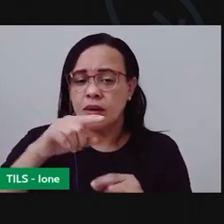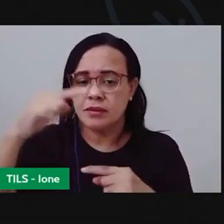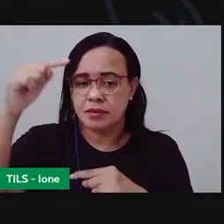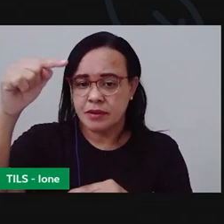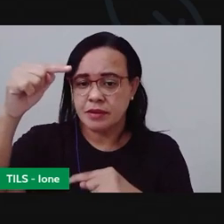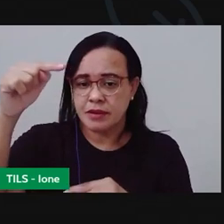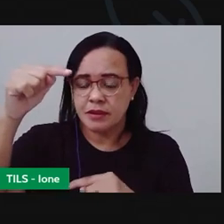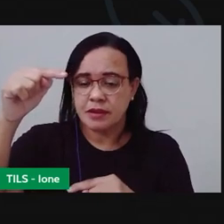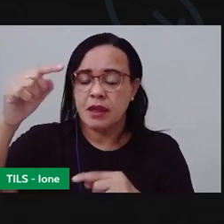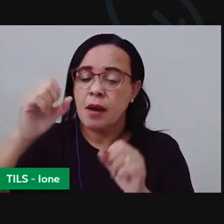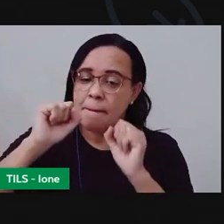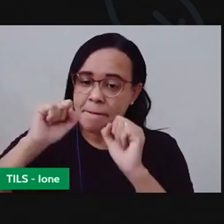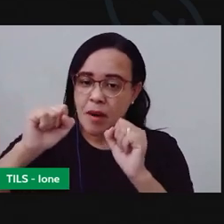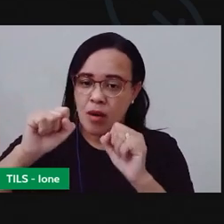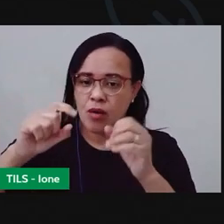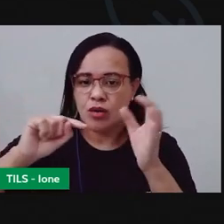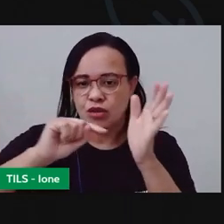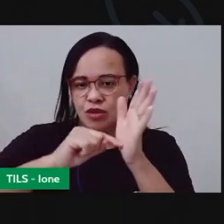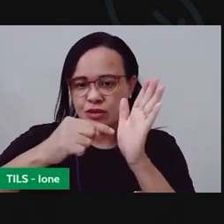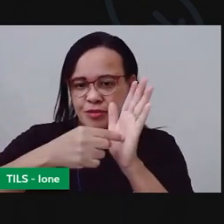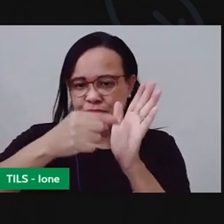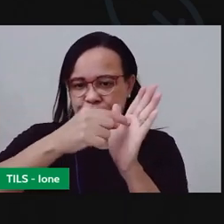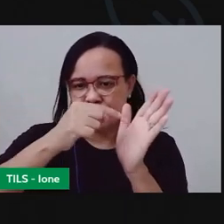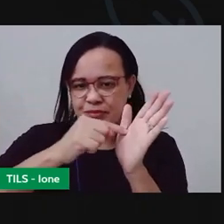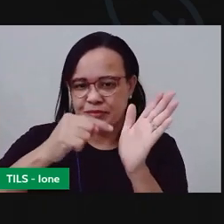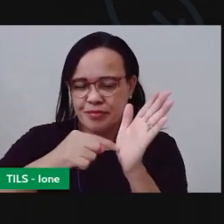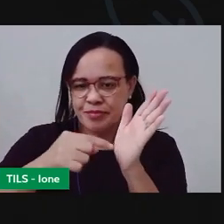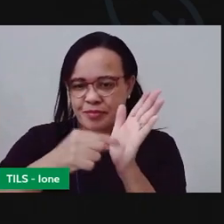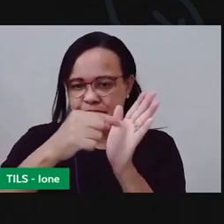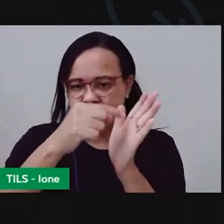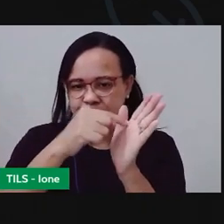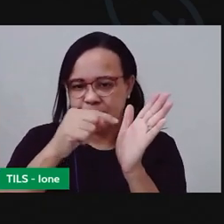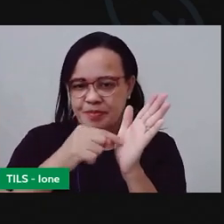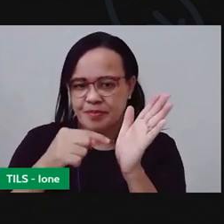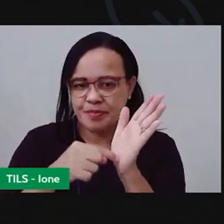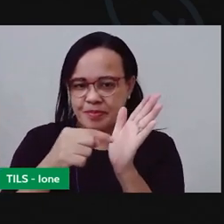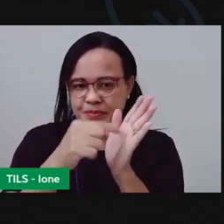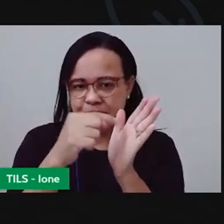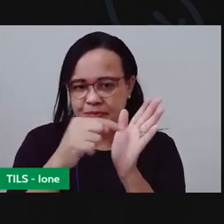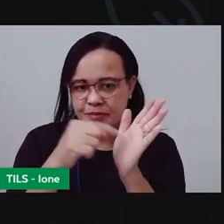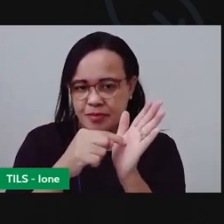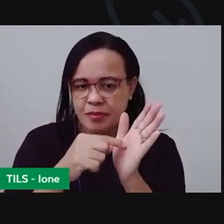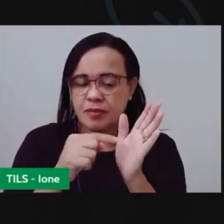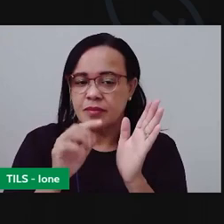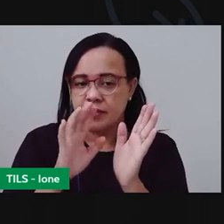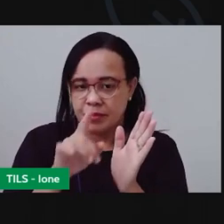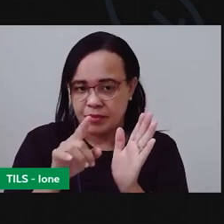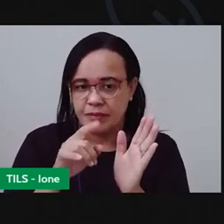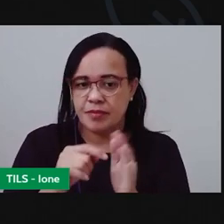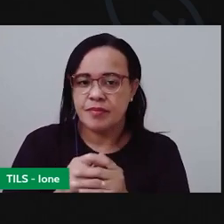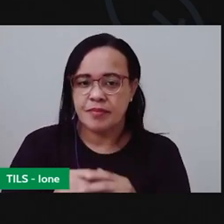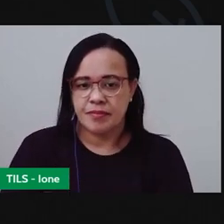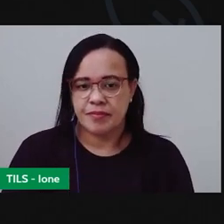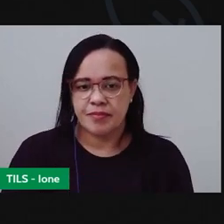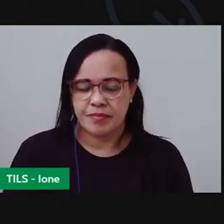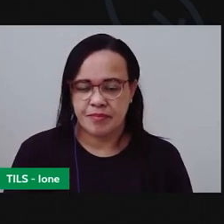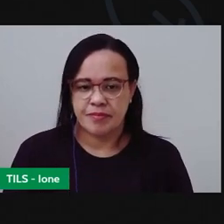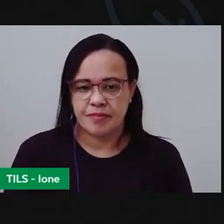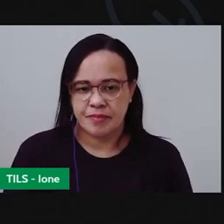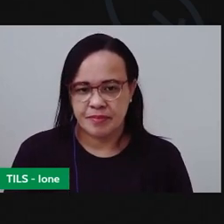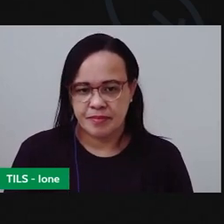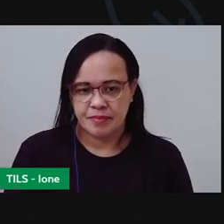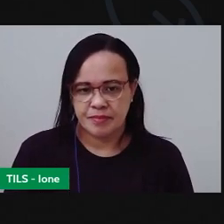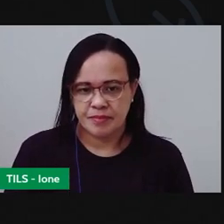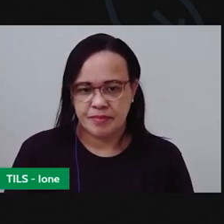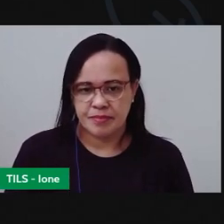alguns furos eu já fiz aqui alguns furos mas você pode fazer aí com a faca você vai